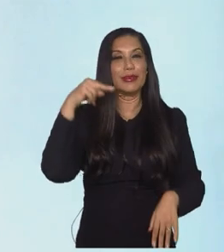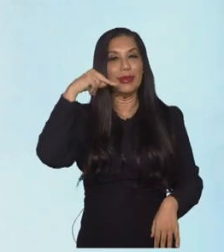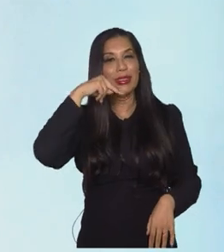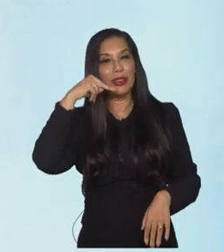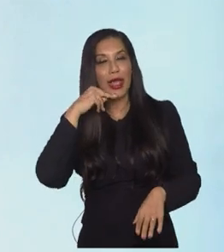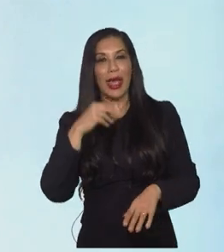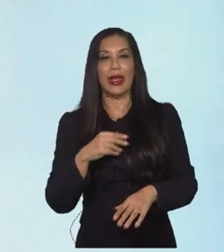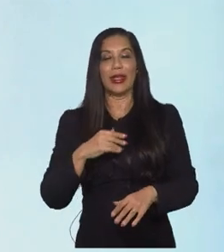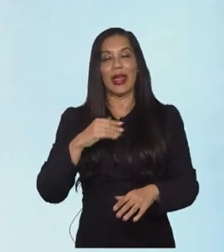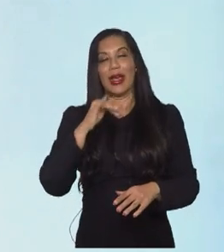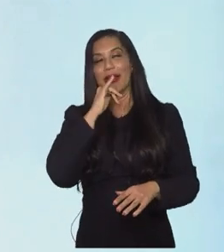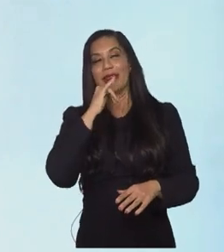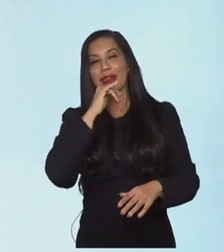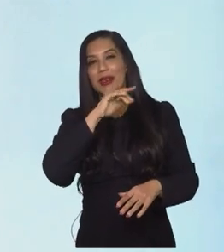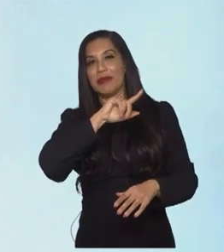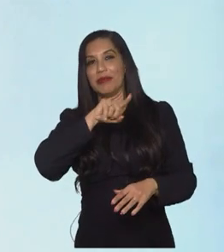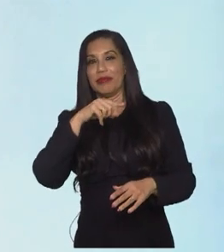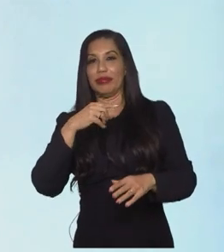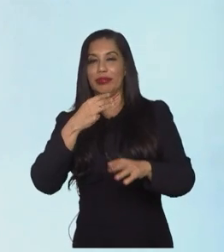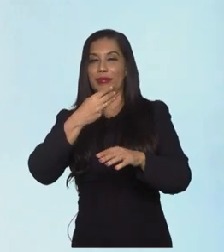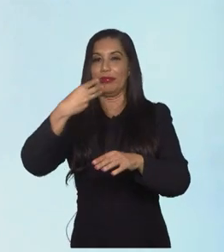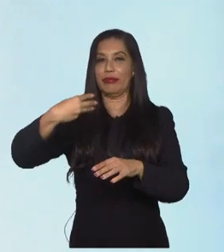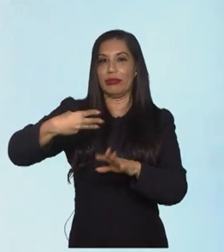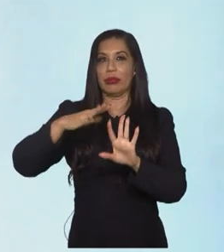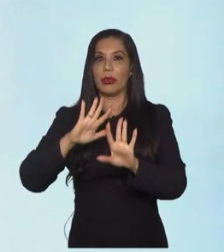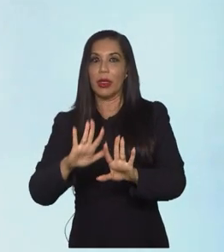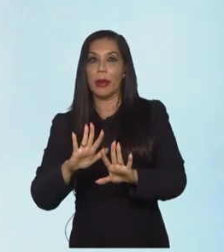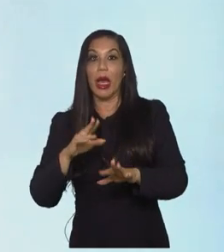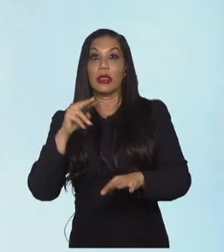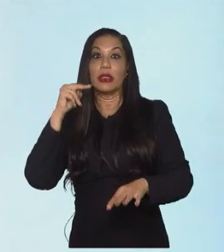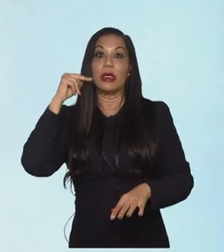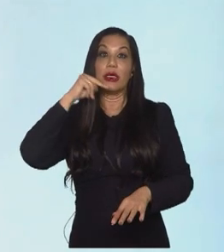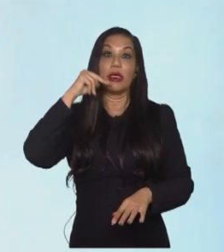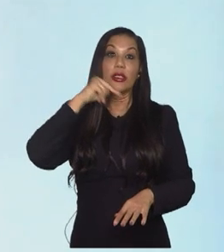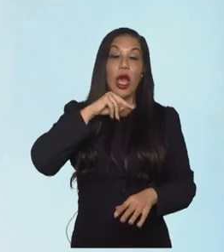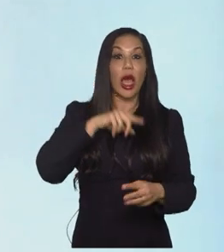pouquinho atrás, mas a Nigéria, sendo essa ameaça